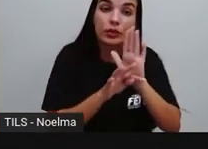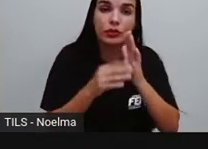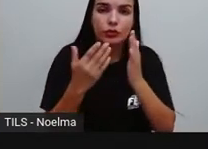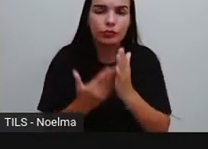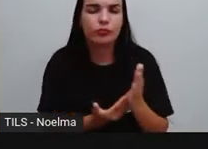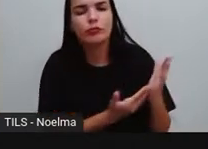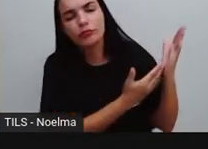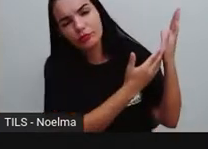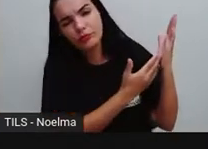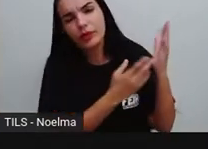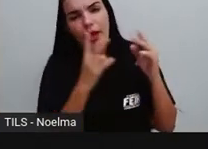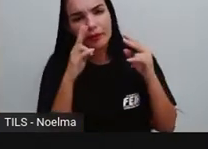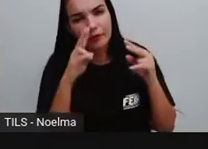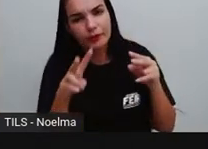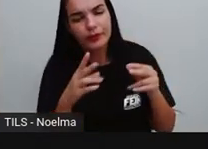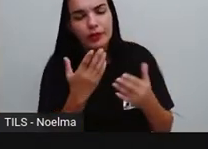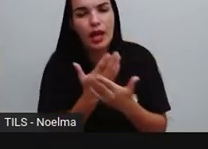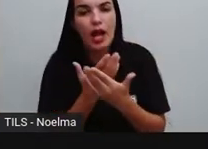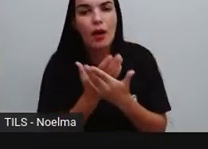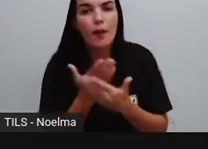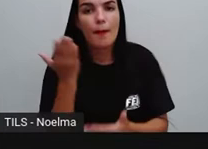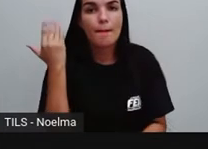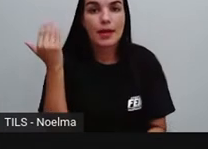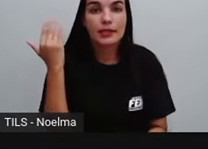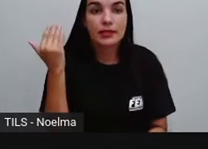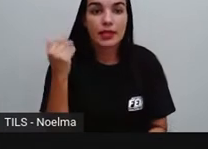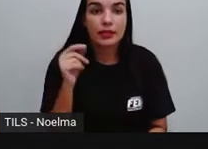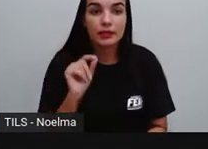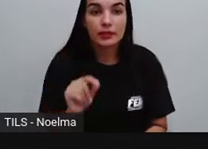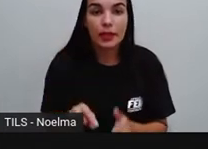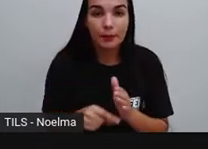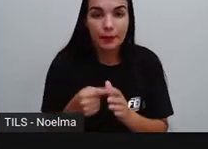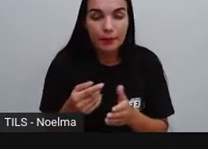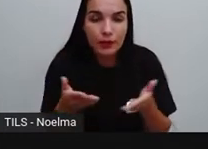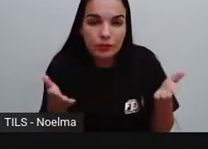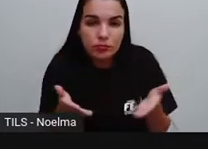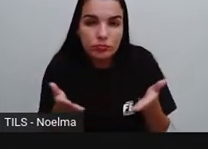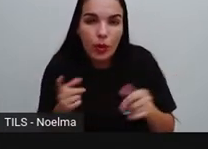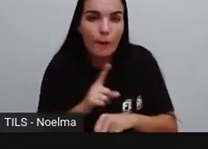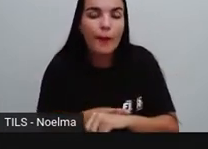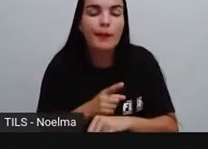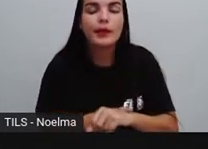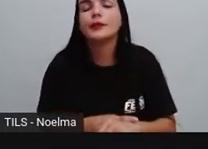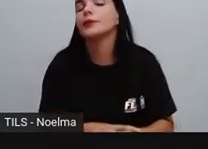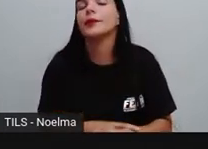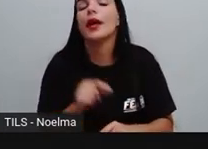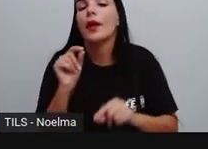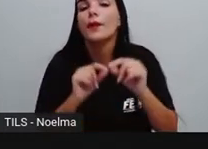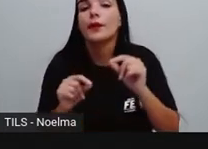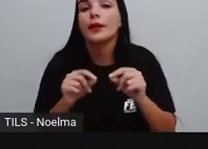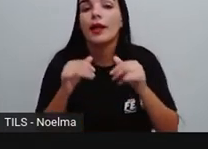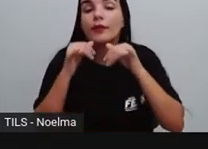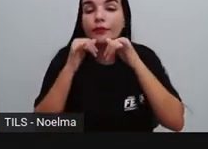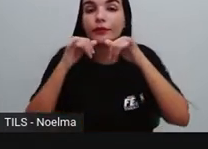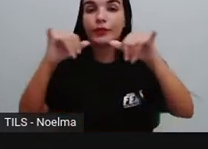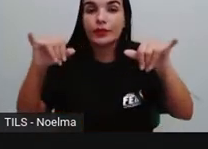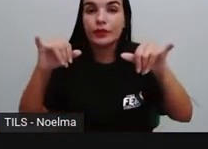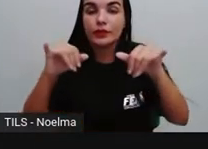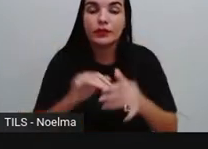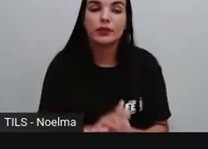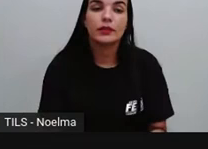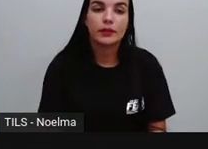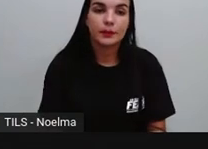a gente viu na aula passada, né? De hoje, a primeira aula, nosso primeiro momento, que foi uma manchete, não foi? Foi uma